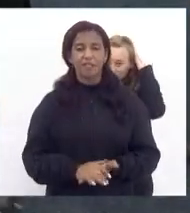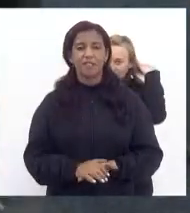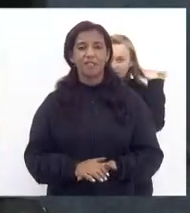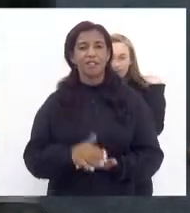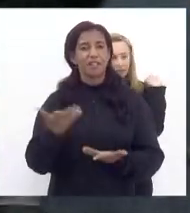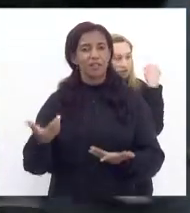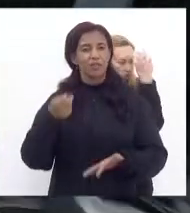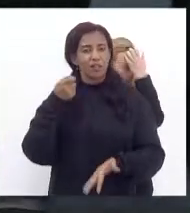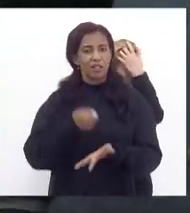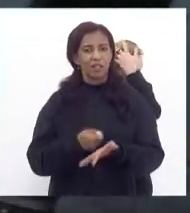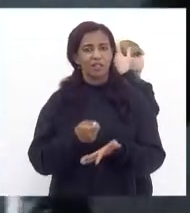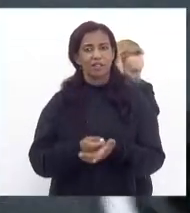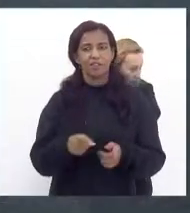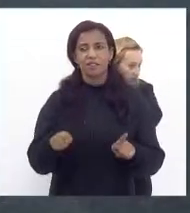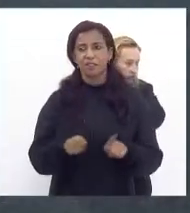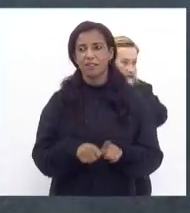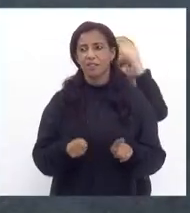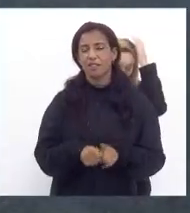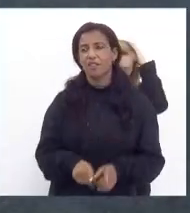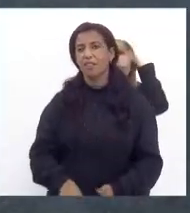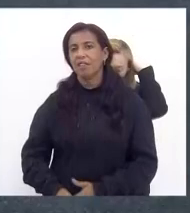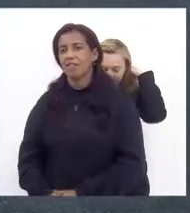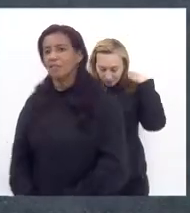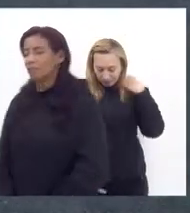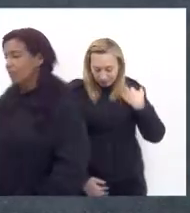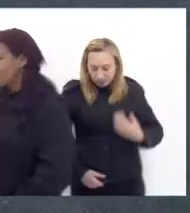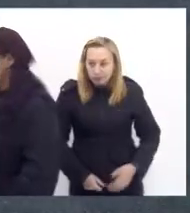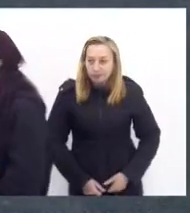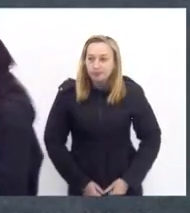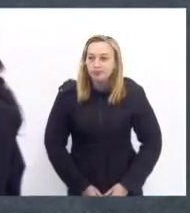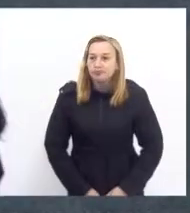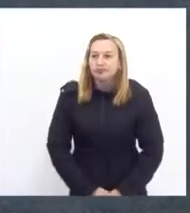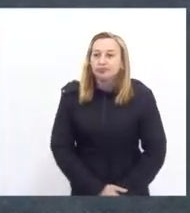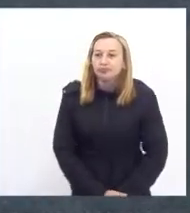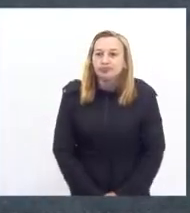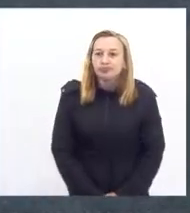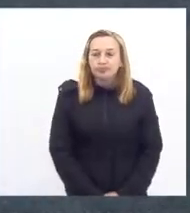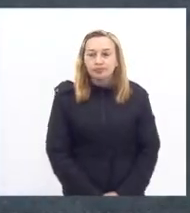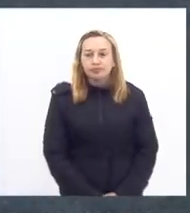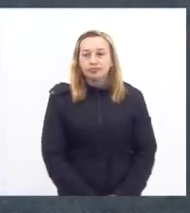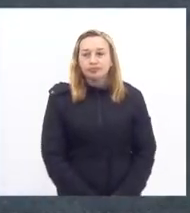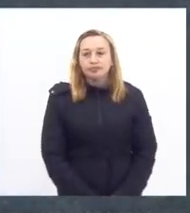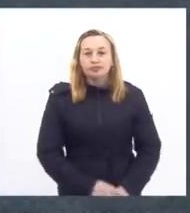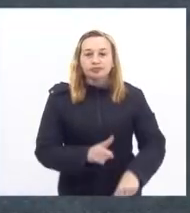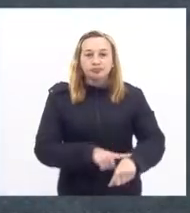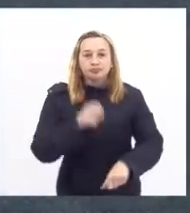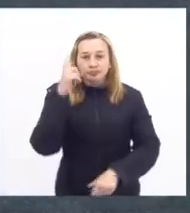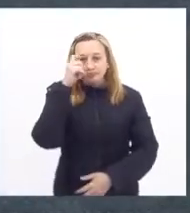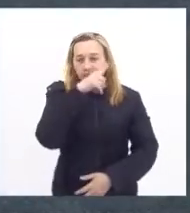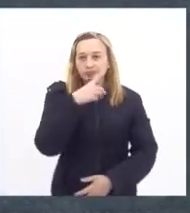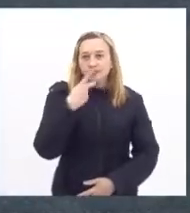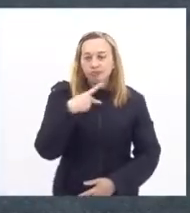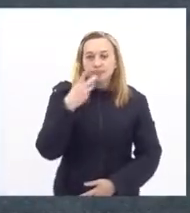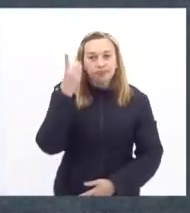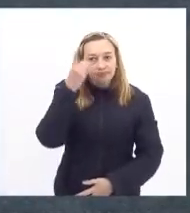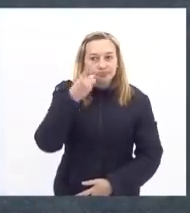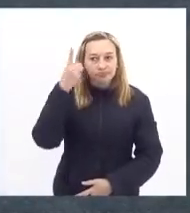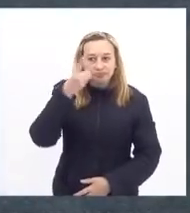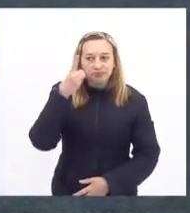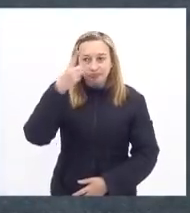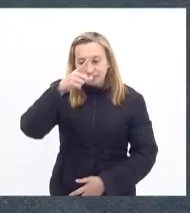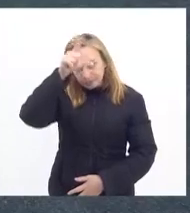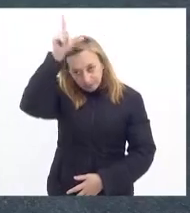Então, isso nos dá a garantia também de ter a oportunidade de ajudá-los num momento de tanta dificuldade. Dizer para o deputado Luiz Paulo, que é o nosso decano,